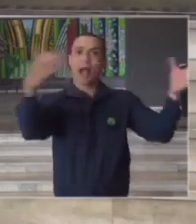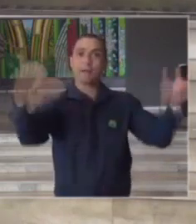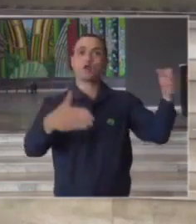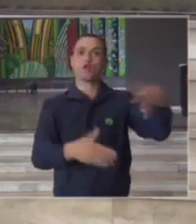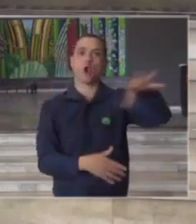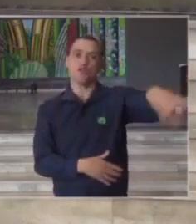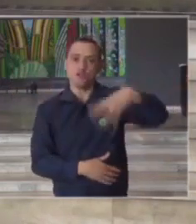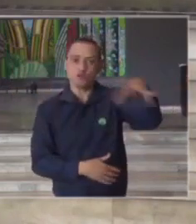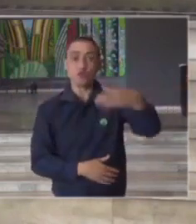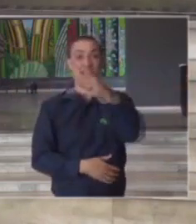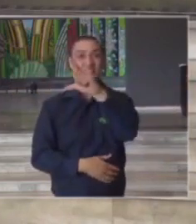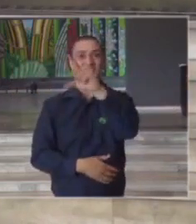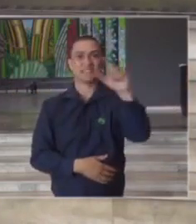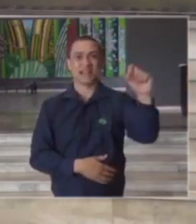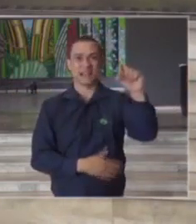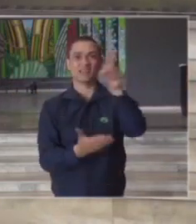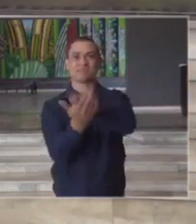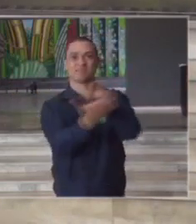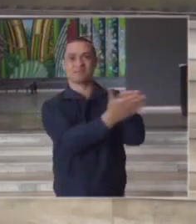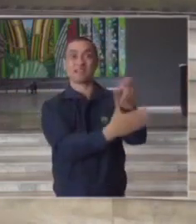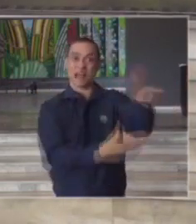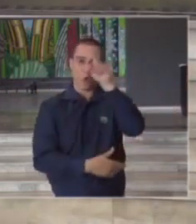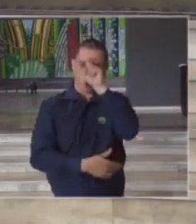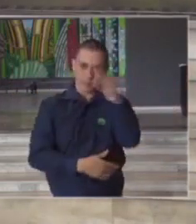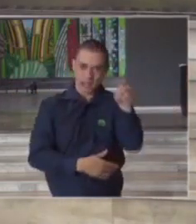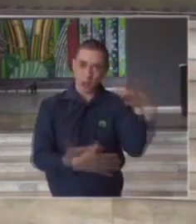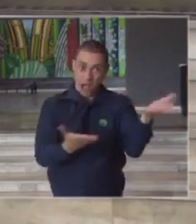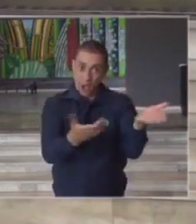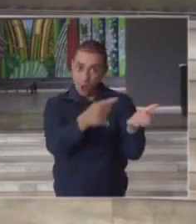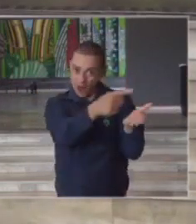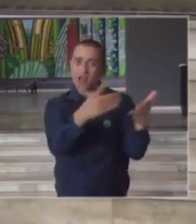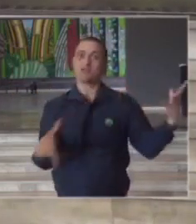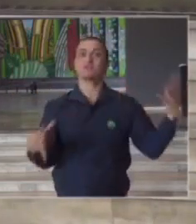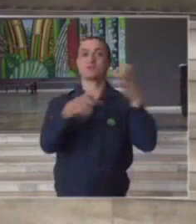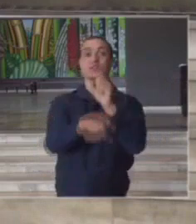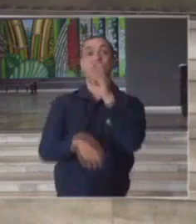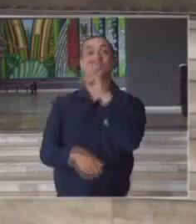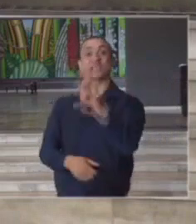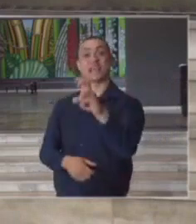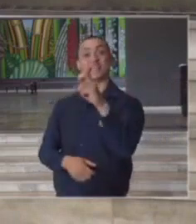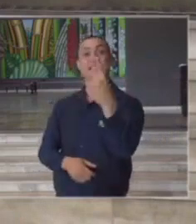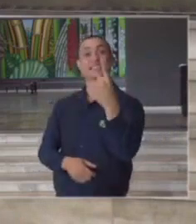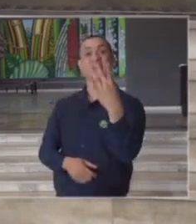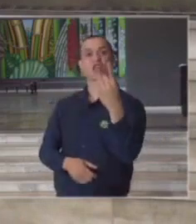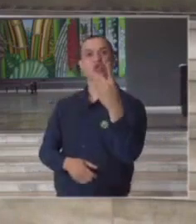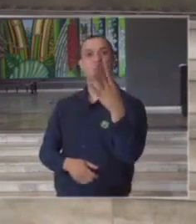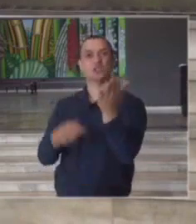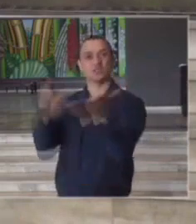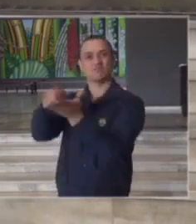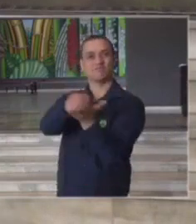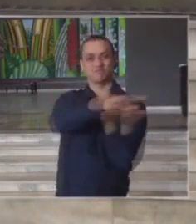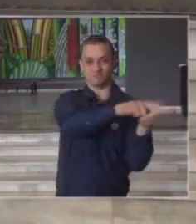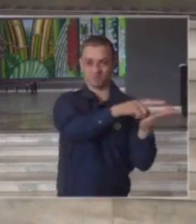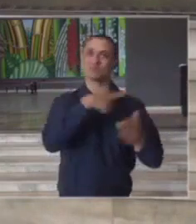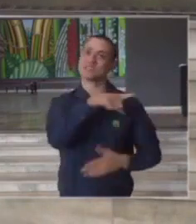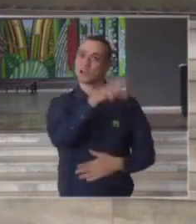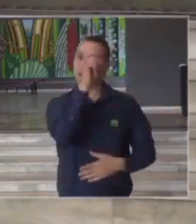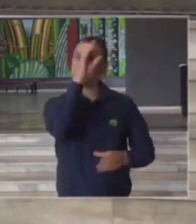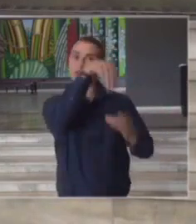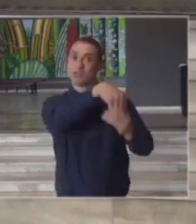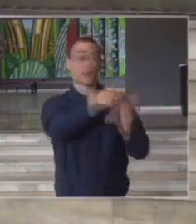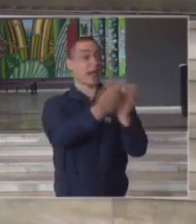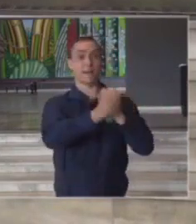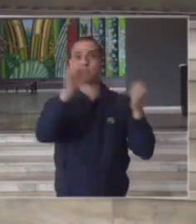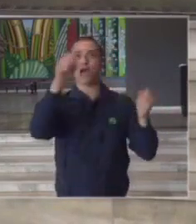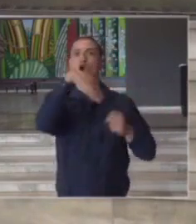mais 100 leitos fazendo que o hospital tenha agora um total de 514 leitos sendo uma